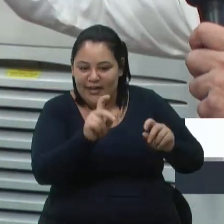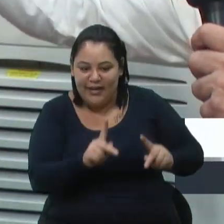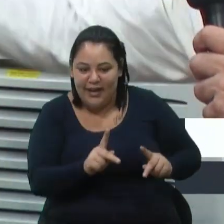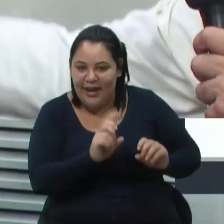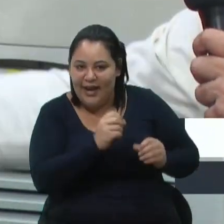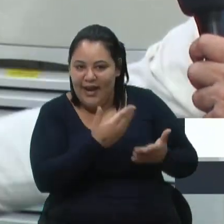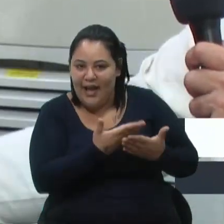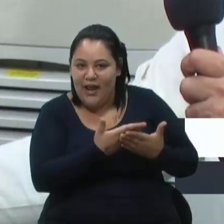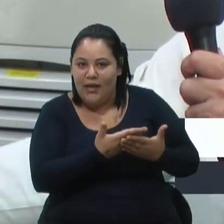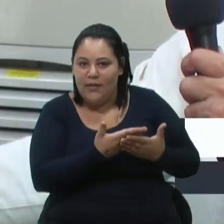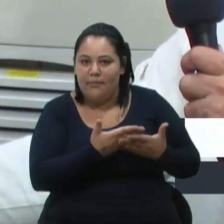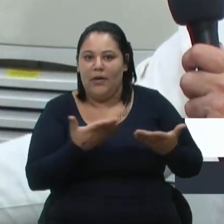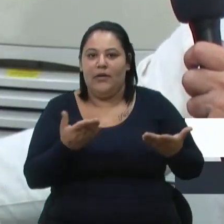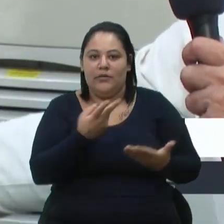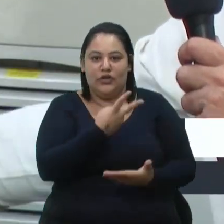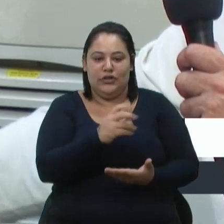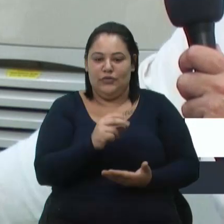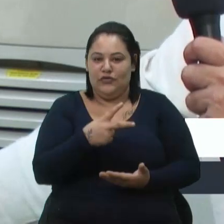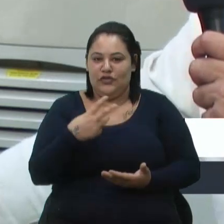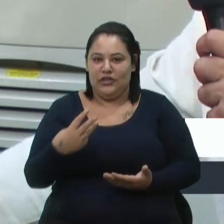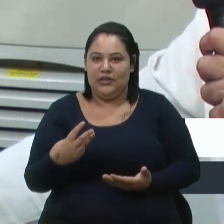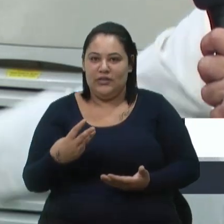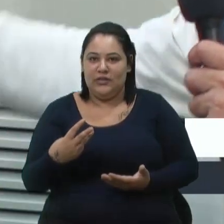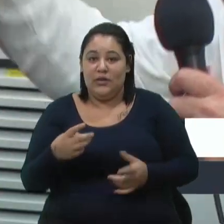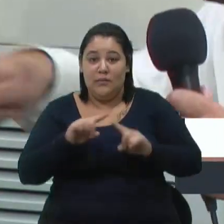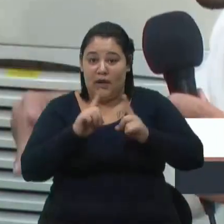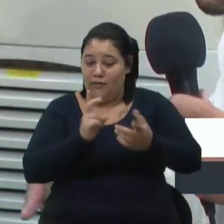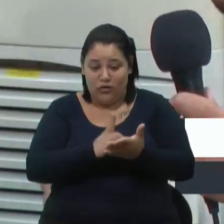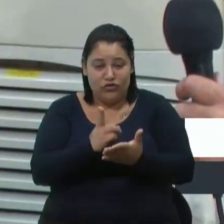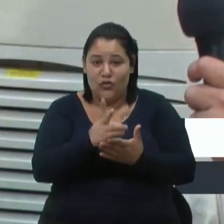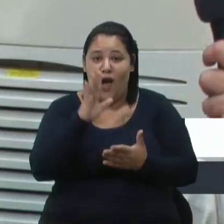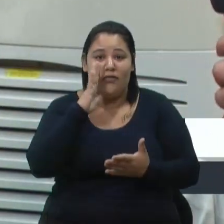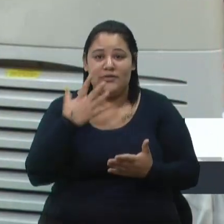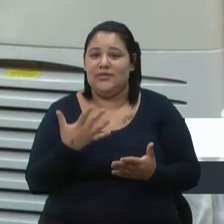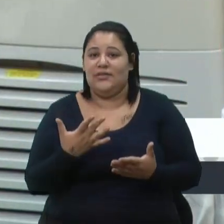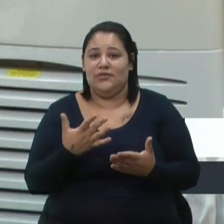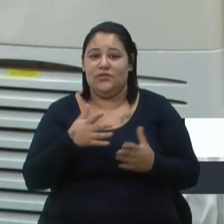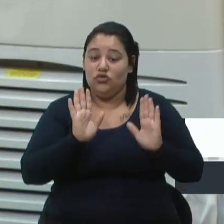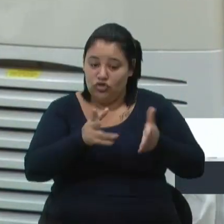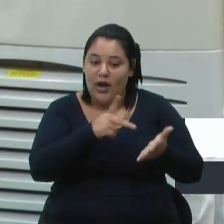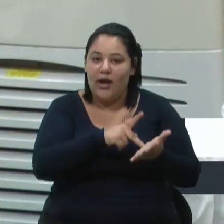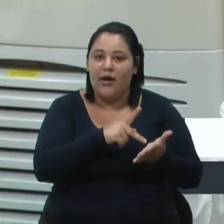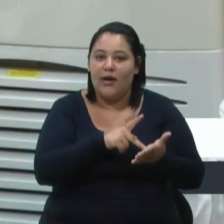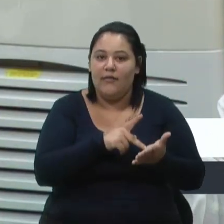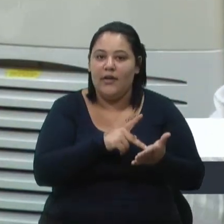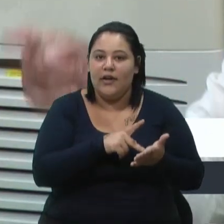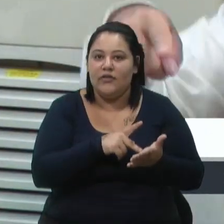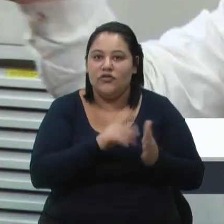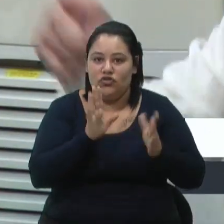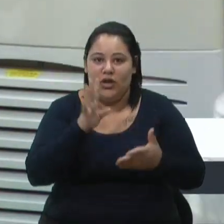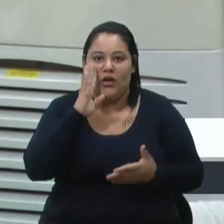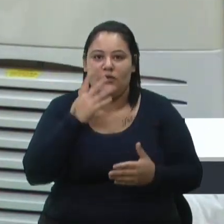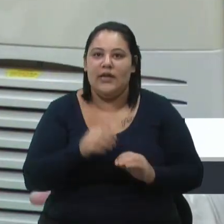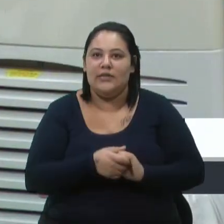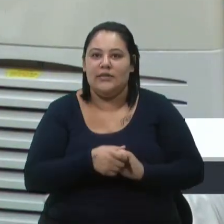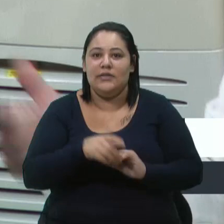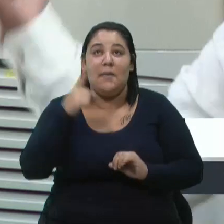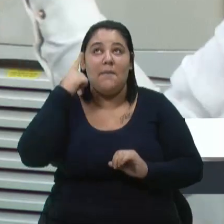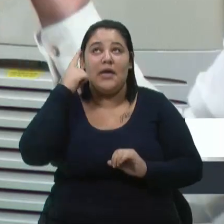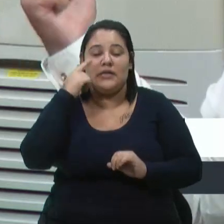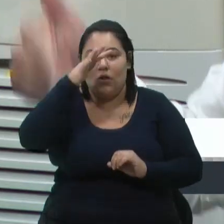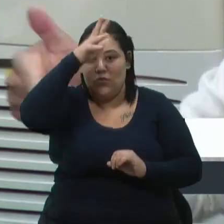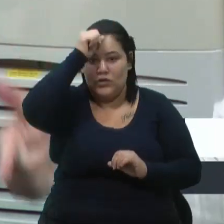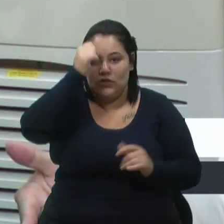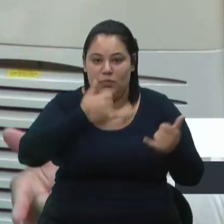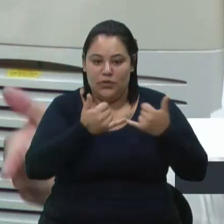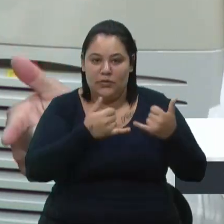Bom, nós estamos em 2023. Mas isso vai acontecer. E já acontece, na verdade. Não é, Prof. Rose? Se a gente pensar no município, por